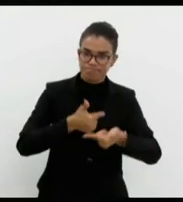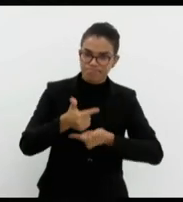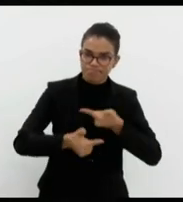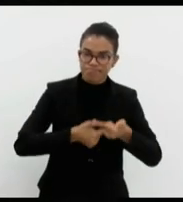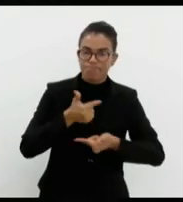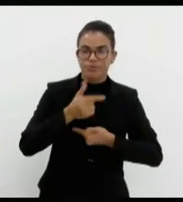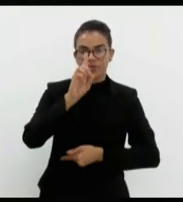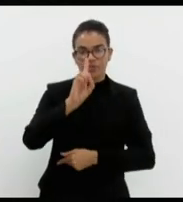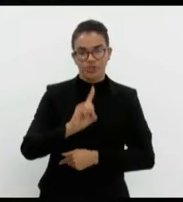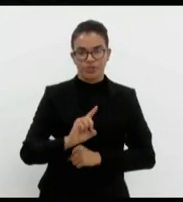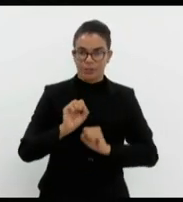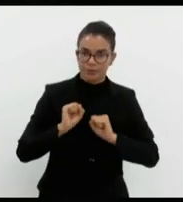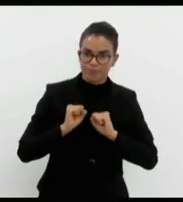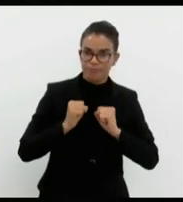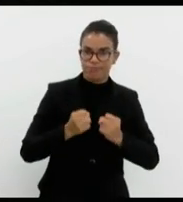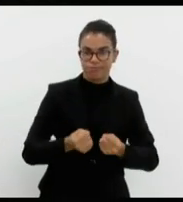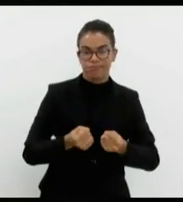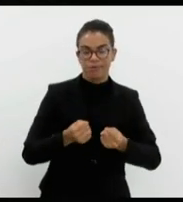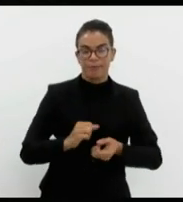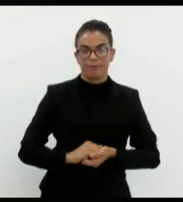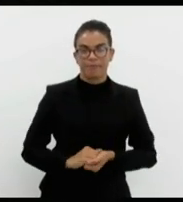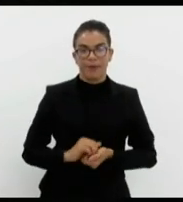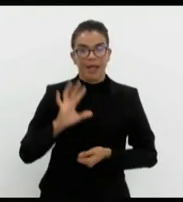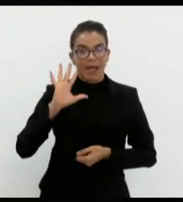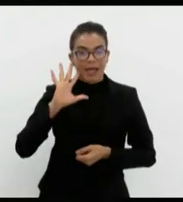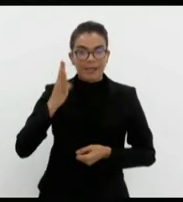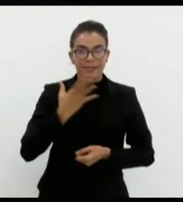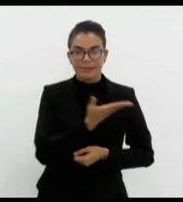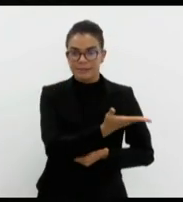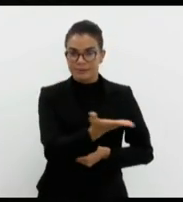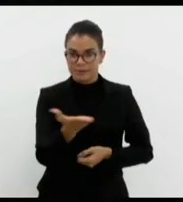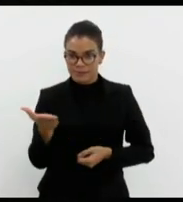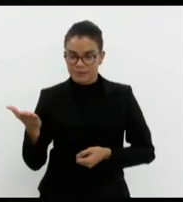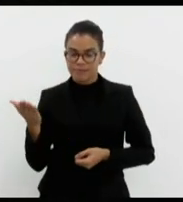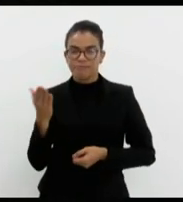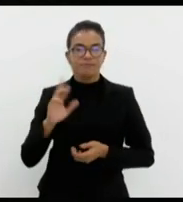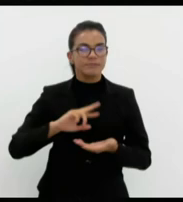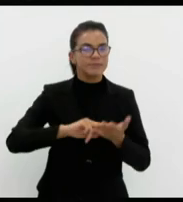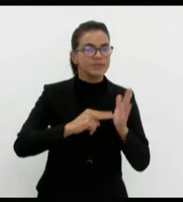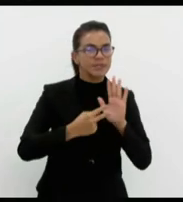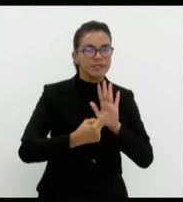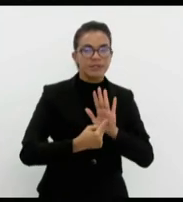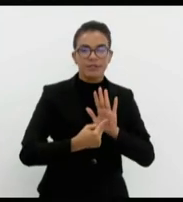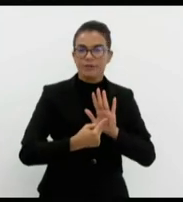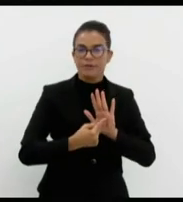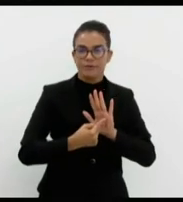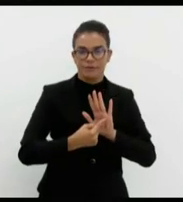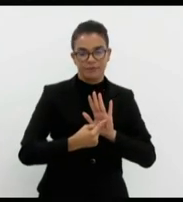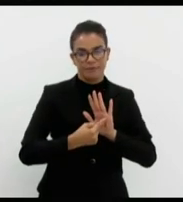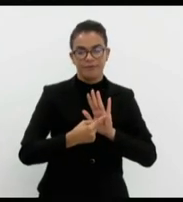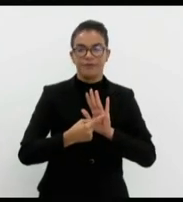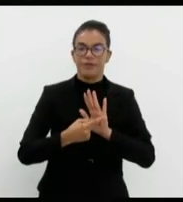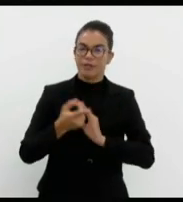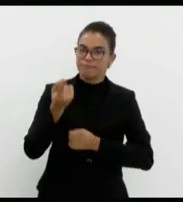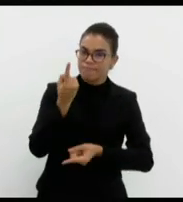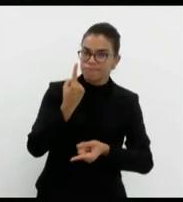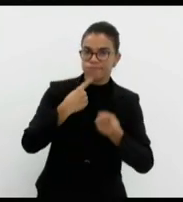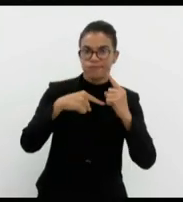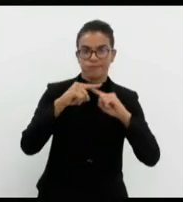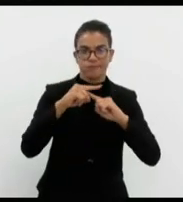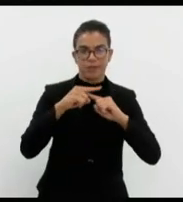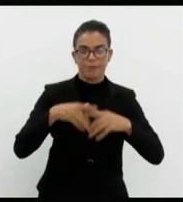meu direito de defesa. A decisão de Vossas Excelências representa, sem dúvida nenhuma, o resgate à minha